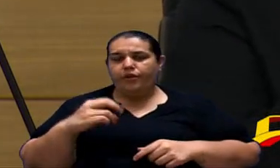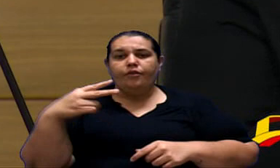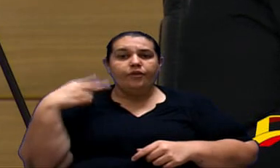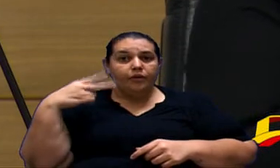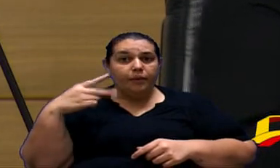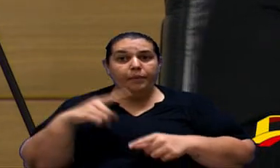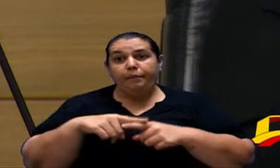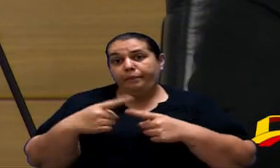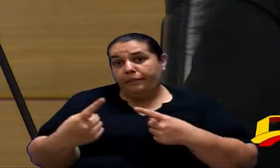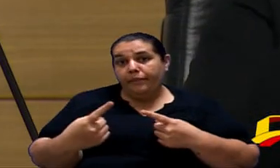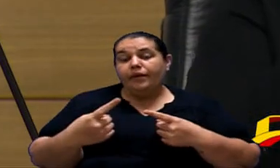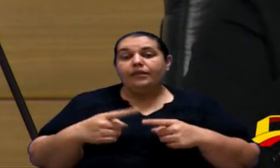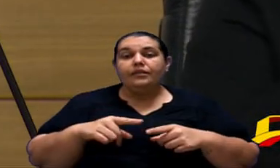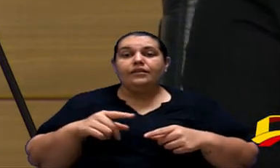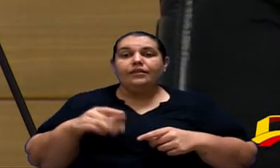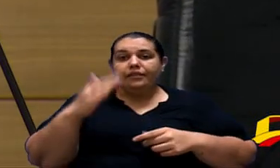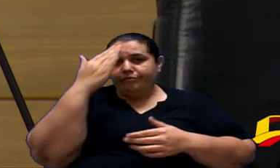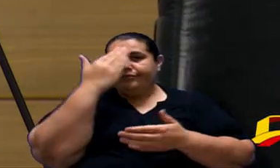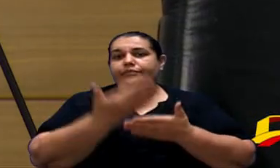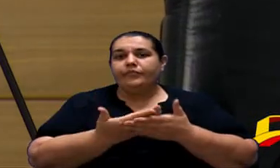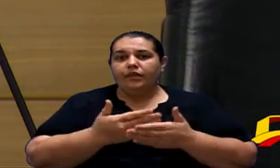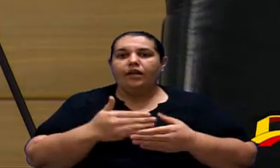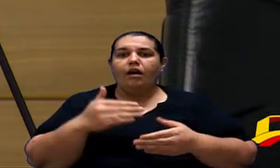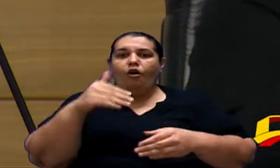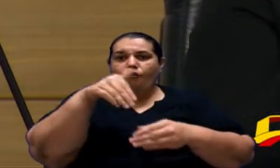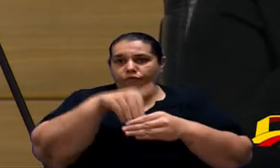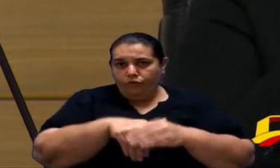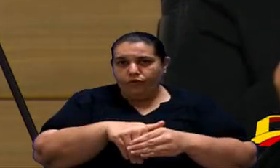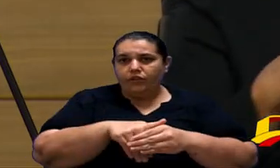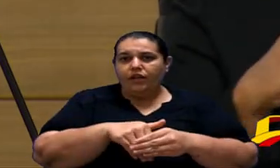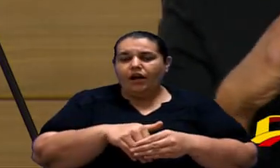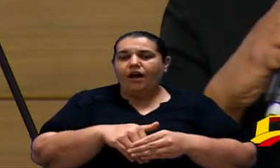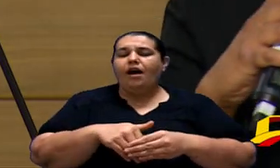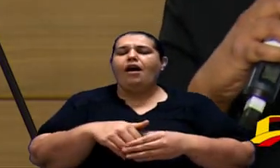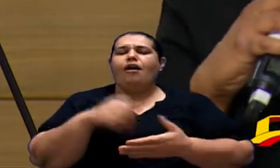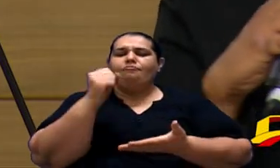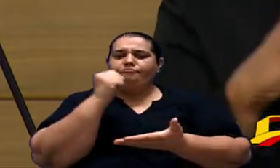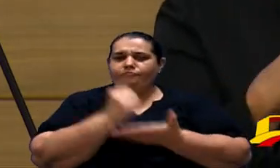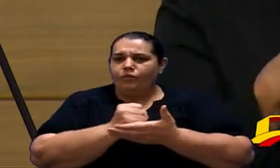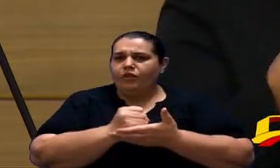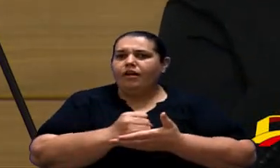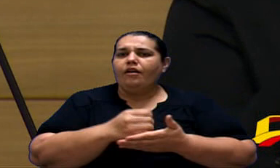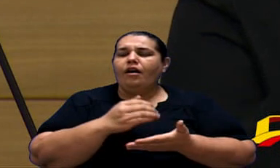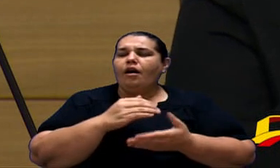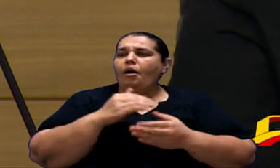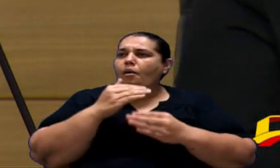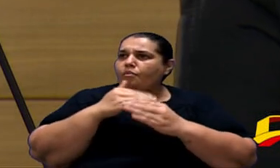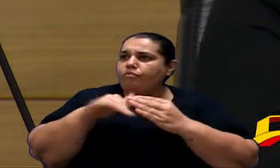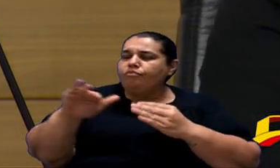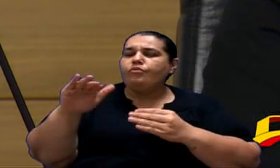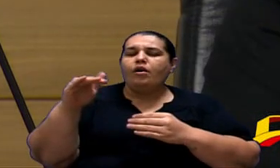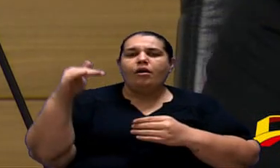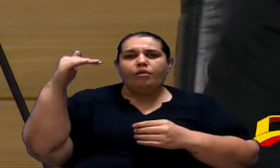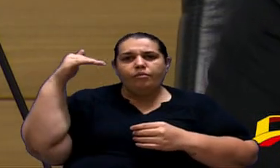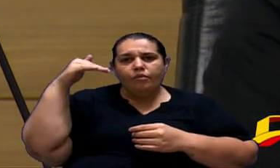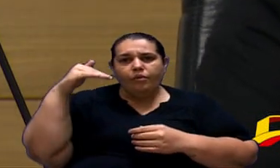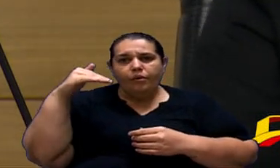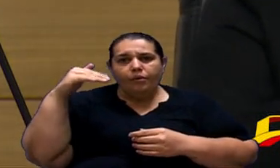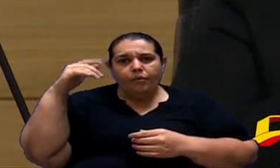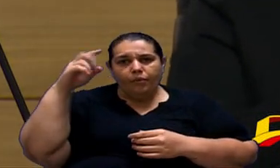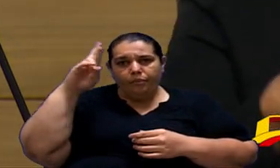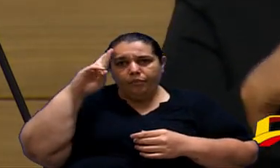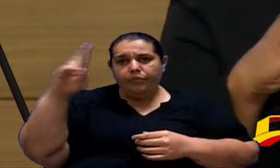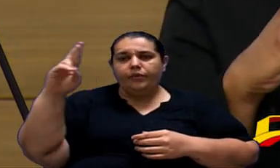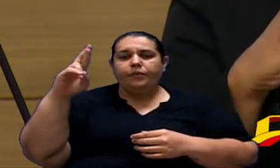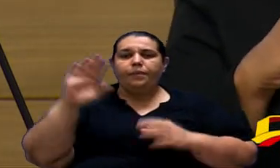segmento mas creio que vai ser votada essa moção ela vai ser aprovada vai ser encaminhada lá para o presidente da câmara dos deputados federais